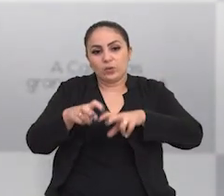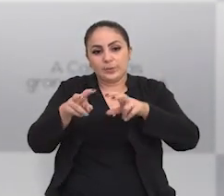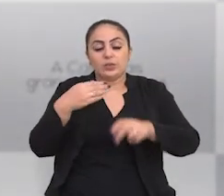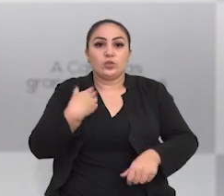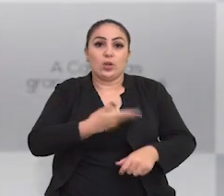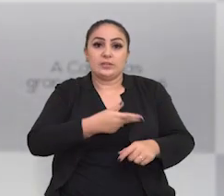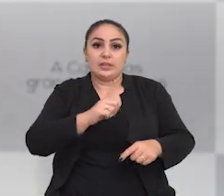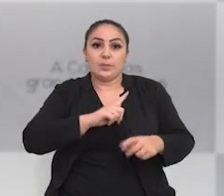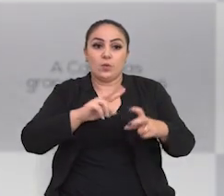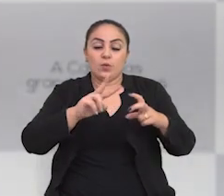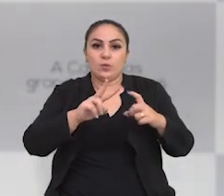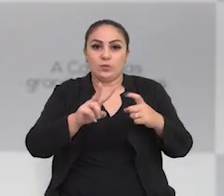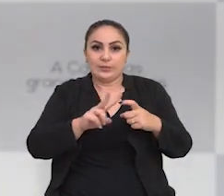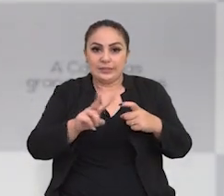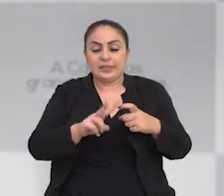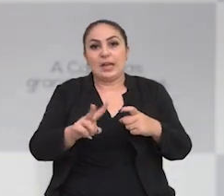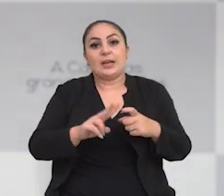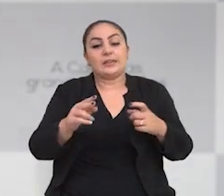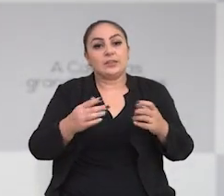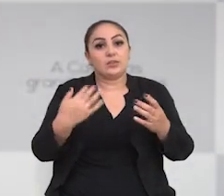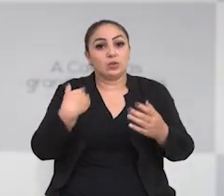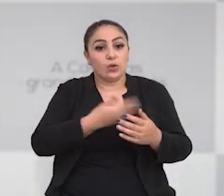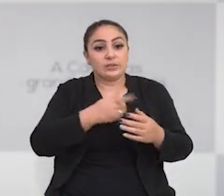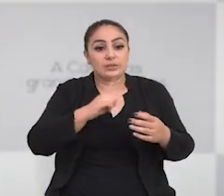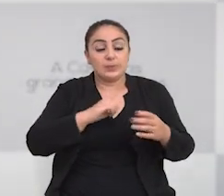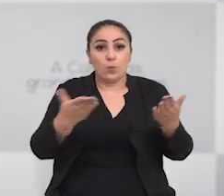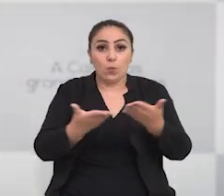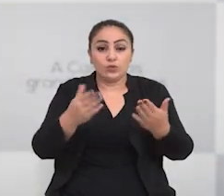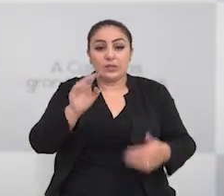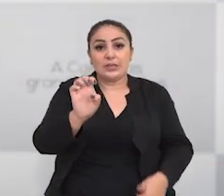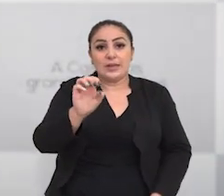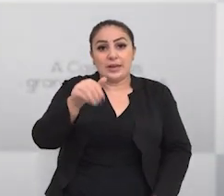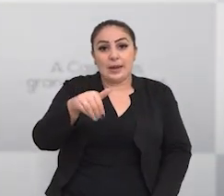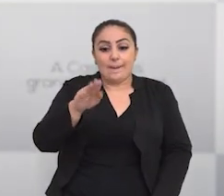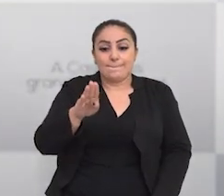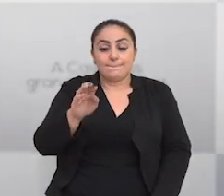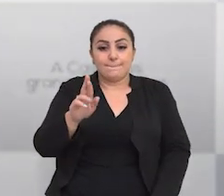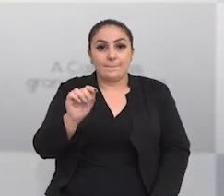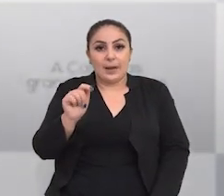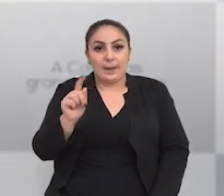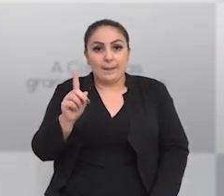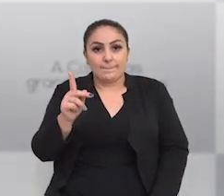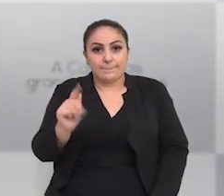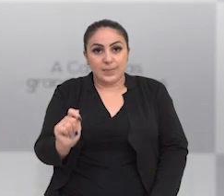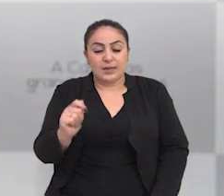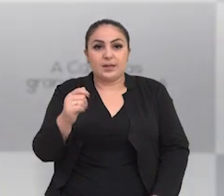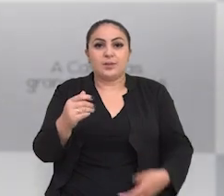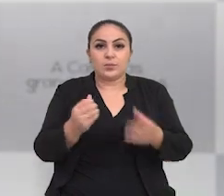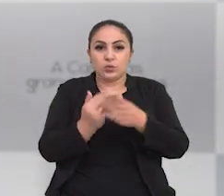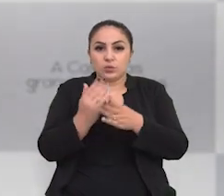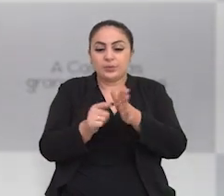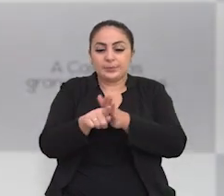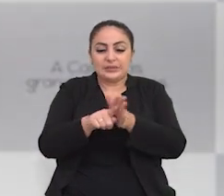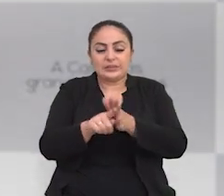veterinária, nós temos, hoje, uma Embrapa, que ela produz, hoje, estudos, pesquisa, tanto para o